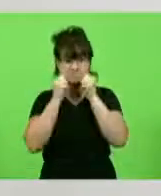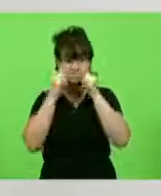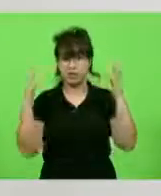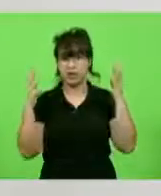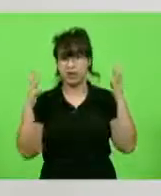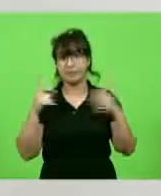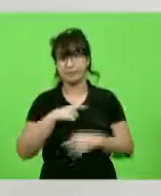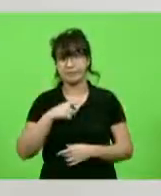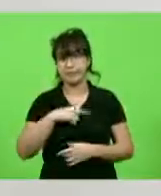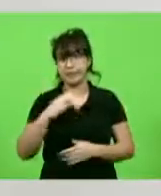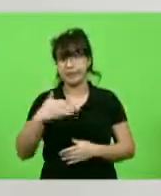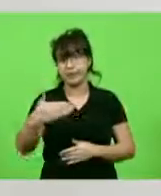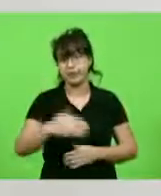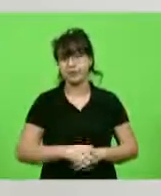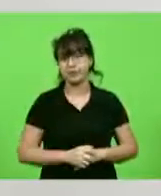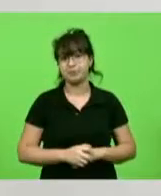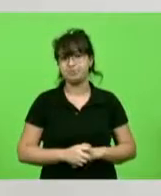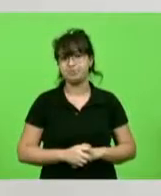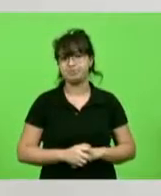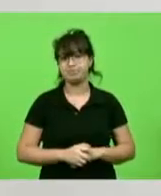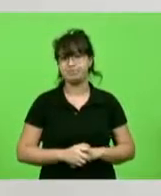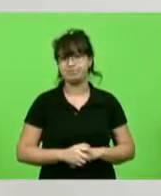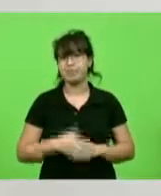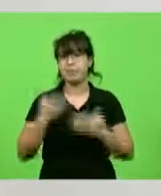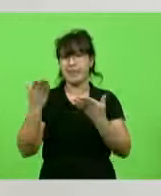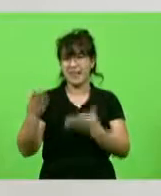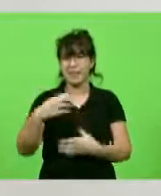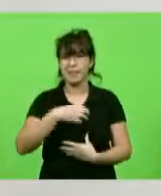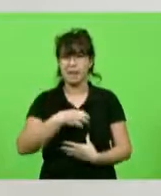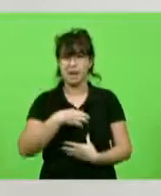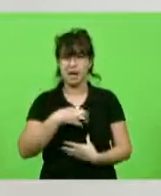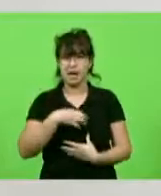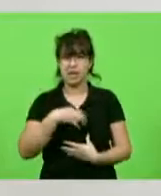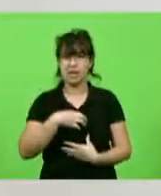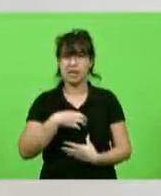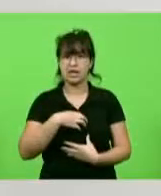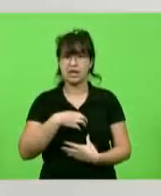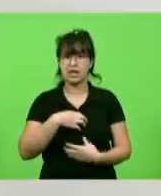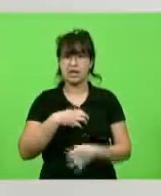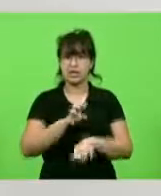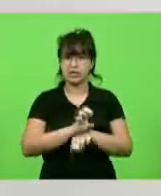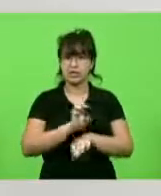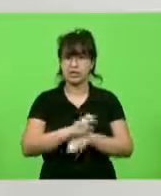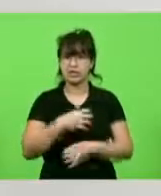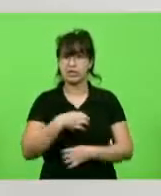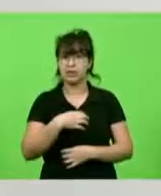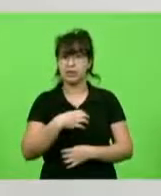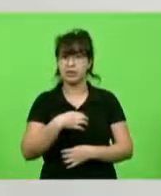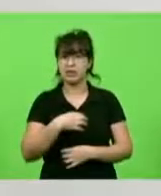situação lá na Bahia, que contradiz todos os princípios